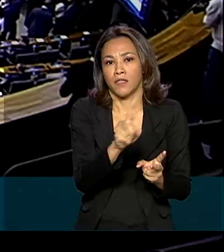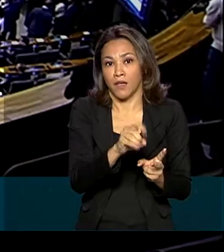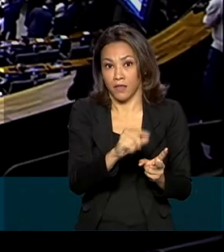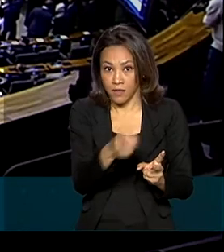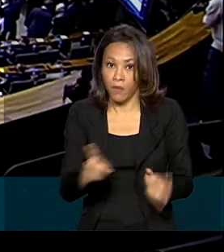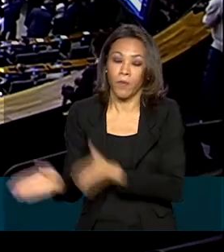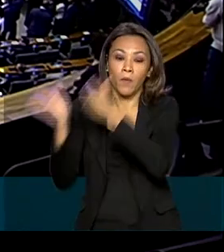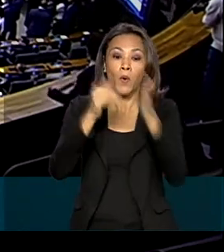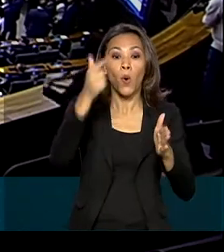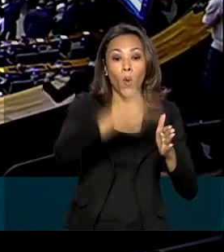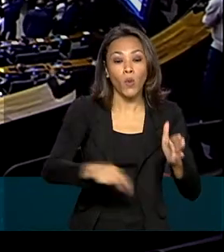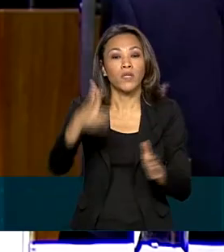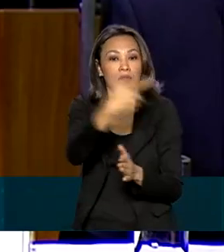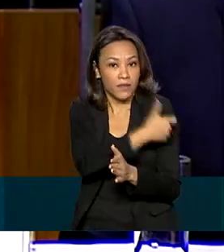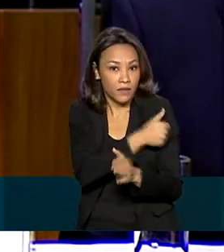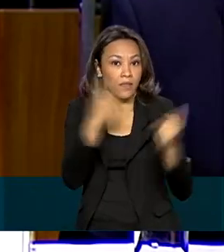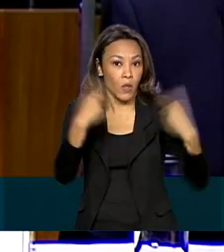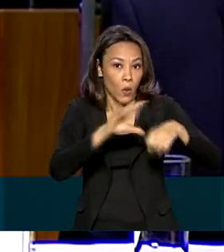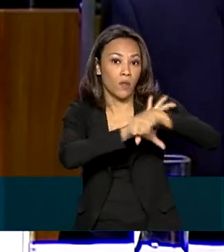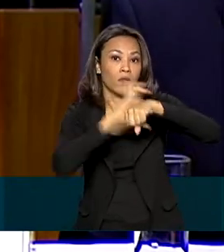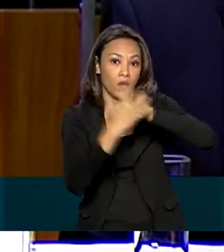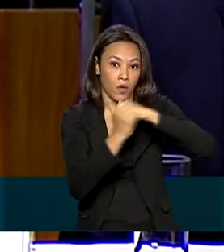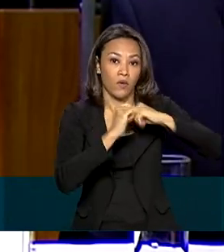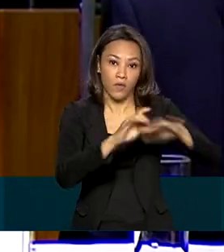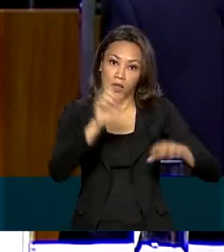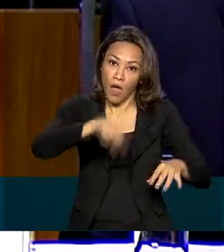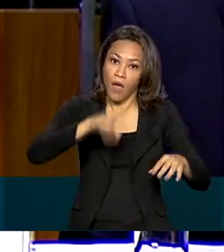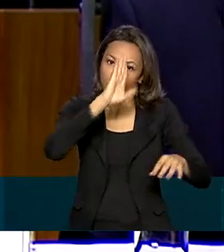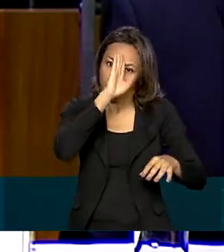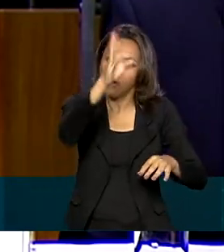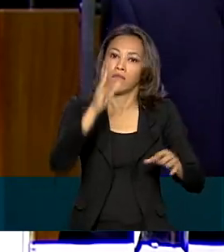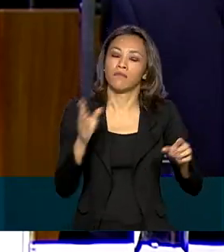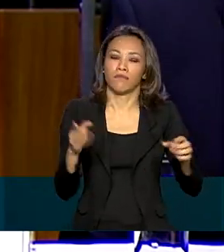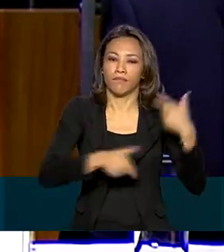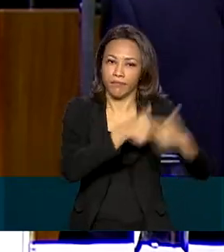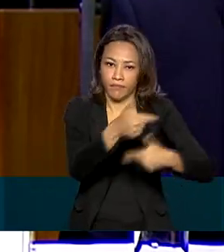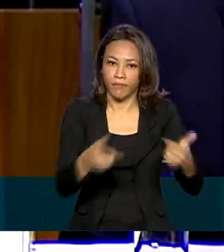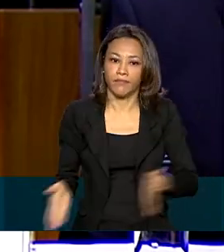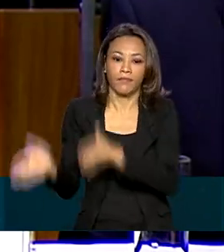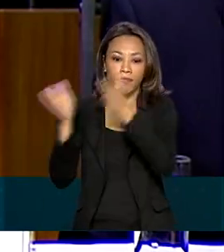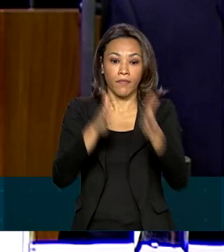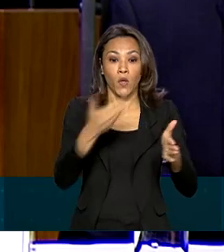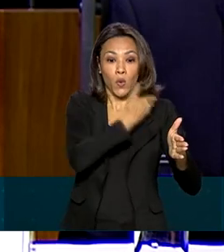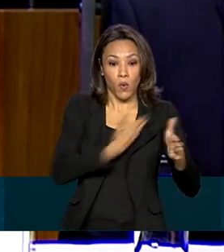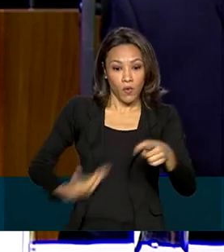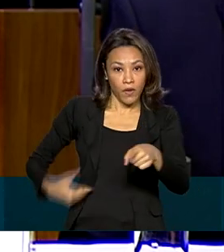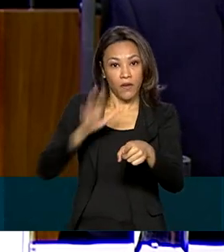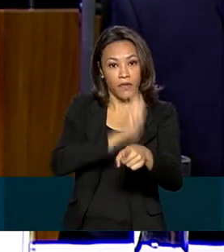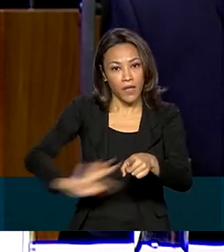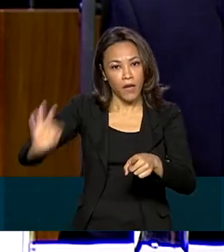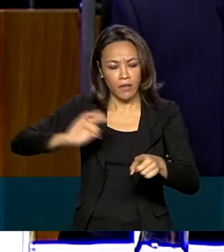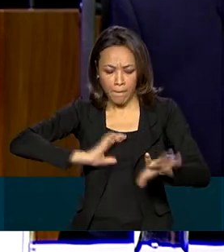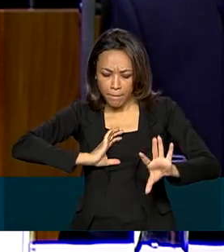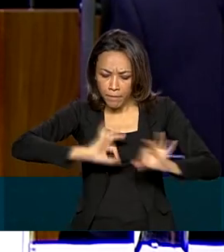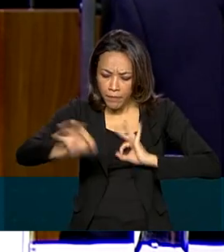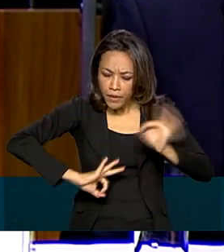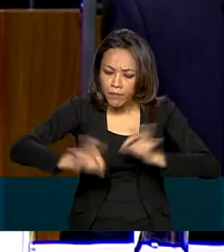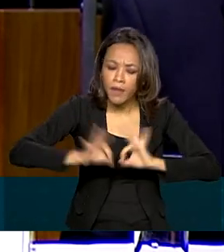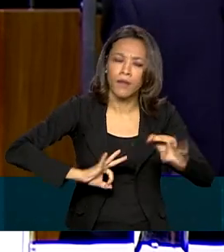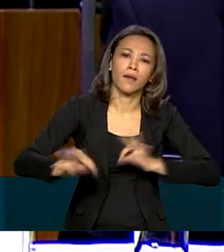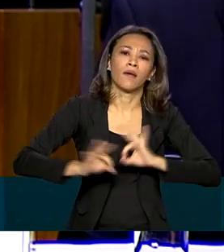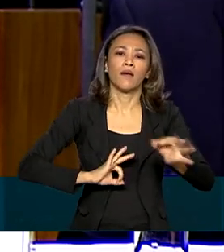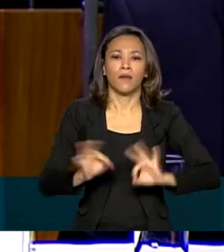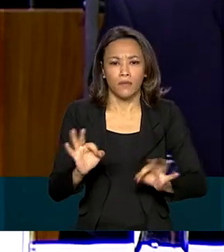também é prioridade. O governo federal se encontra preparado e estruturado em termos